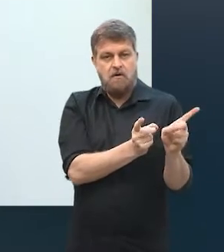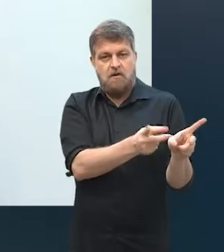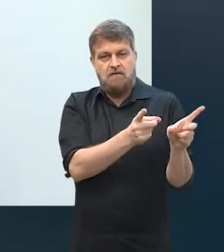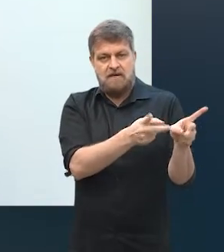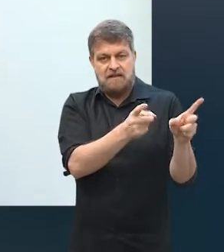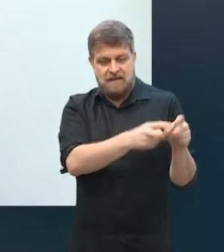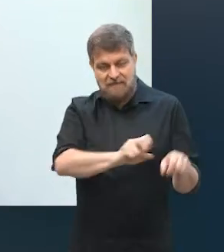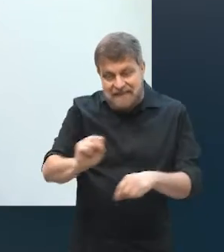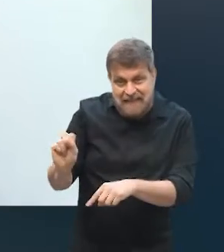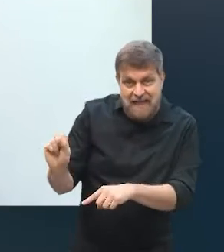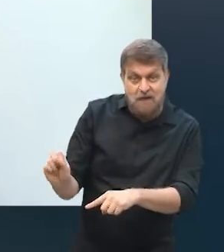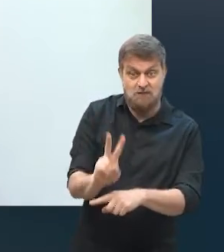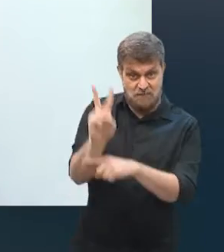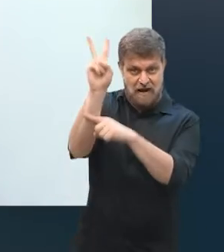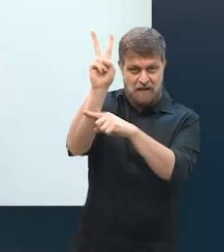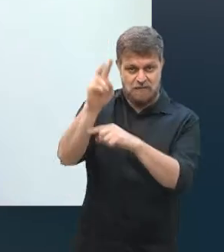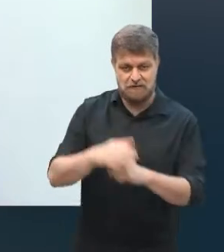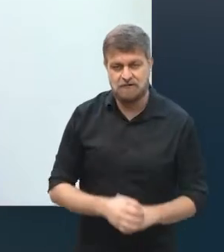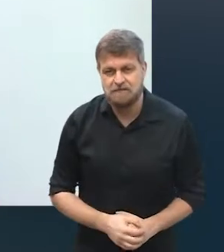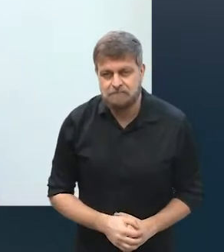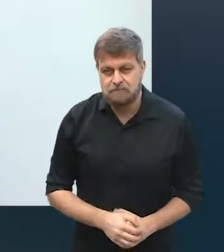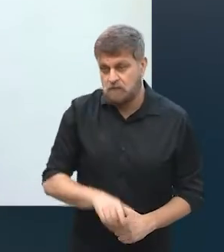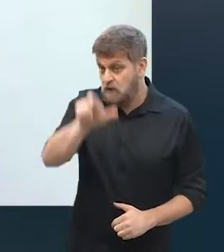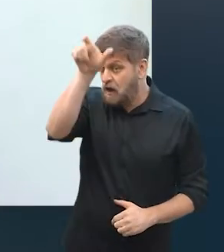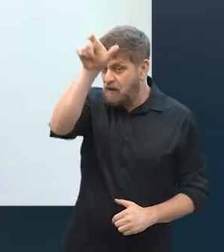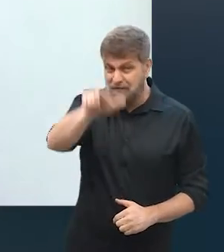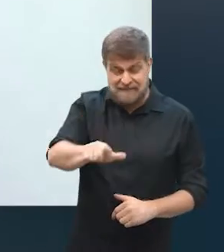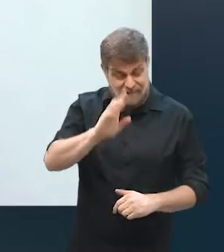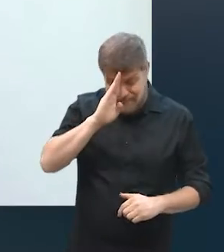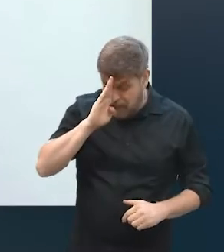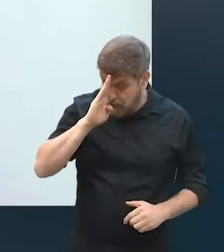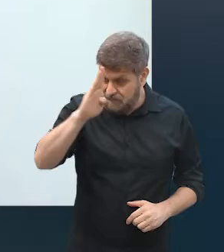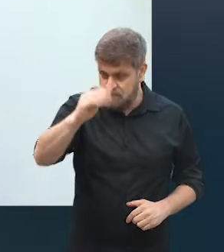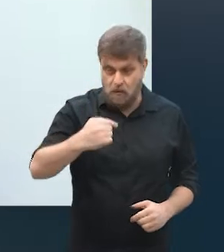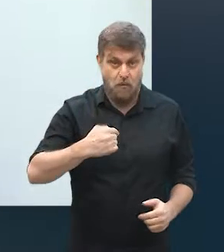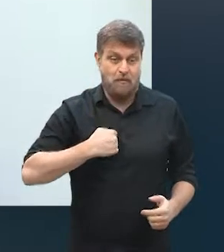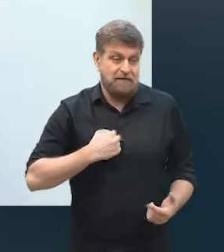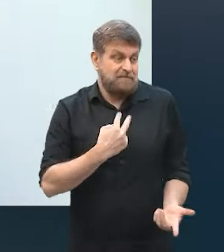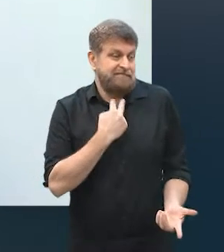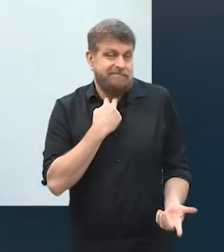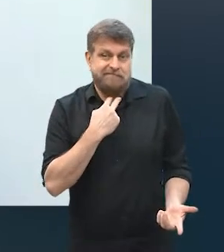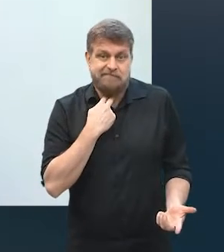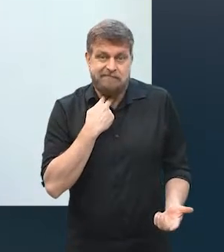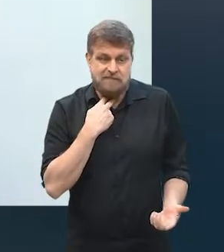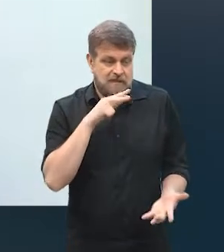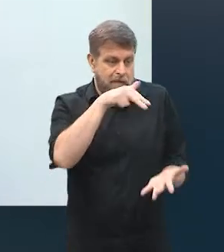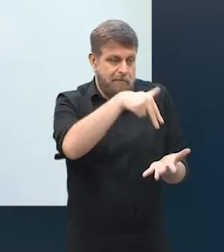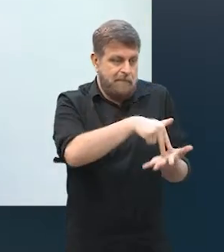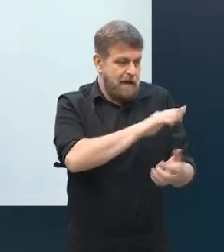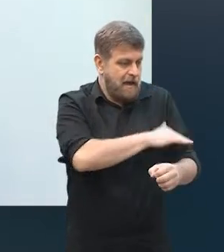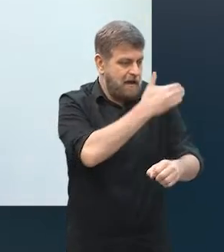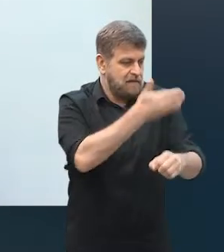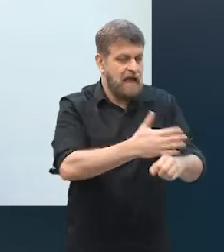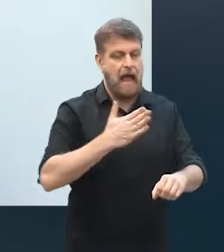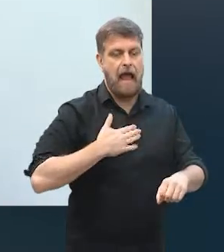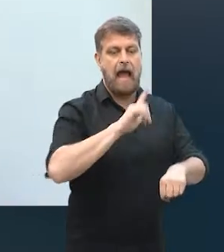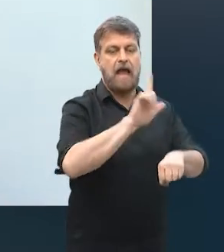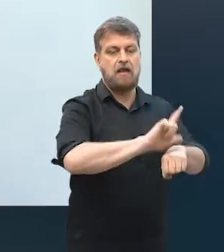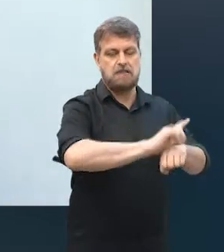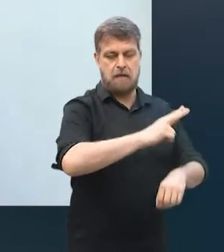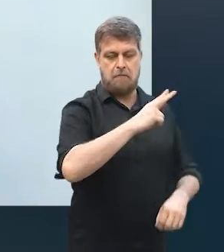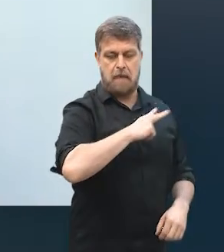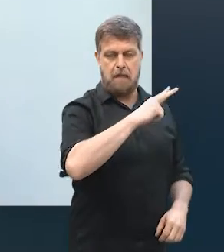o seu valor dentro da empresa como pessoa principal. Porque eu não estava ali o tempo todo para falar, não, essa loja é minha,